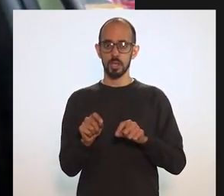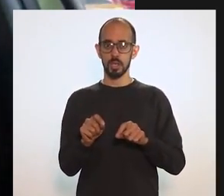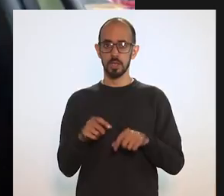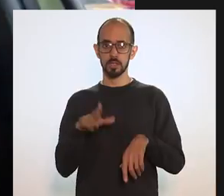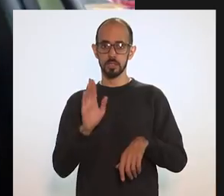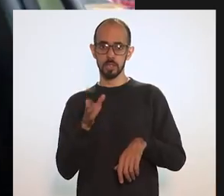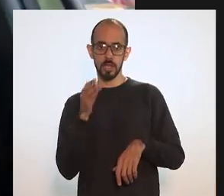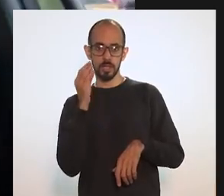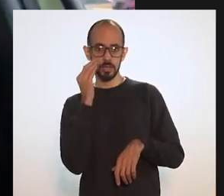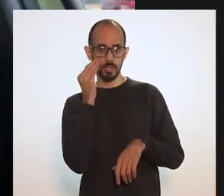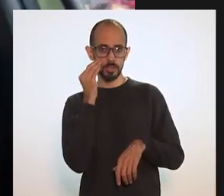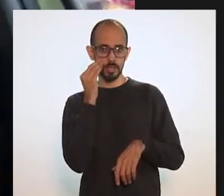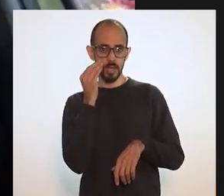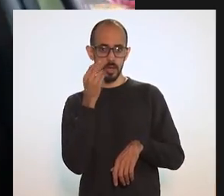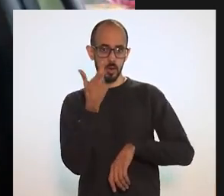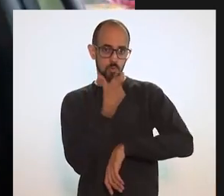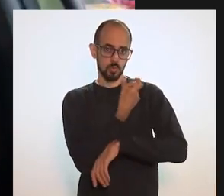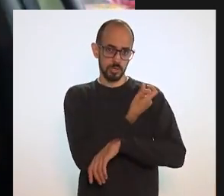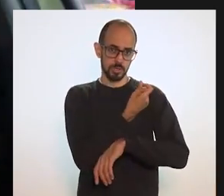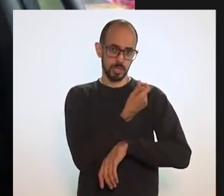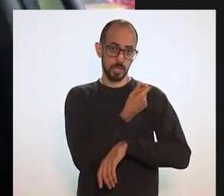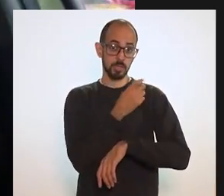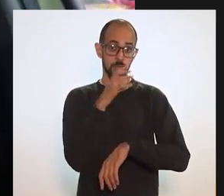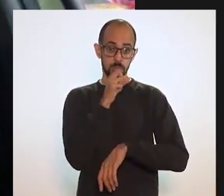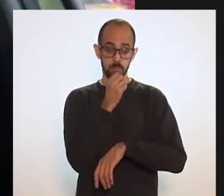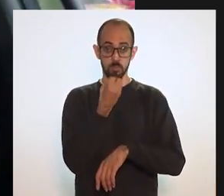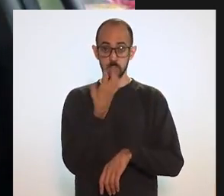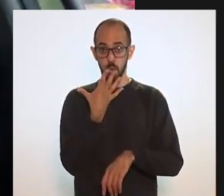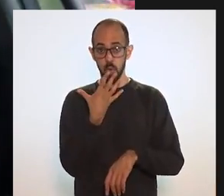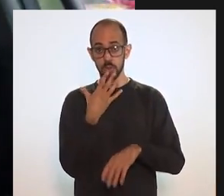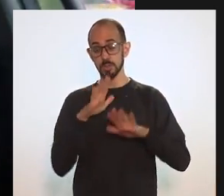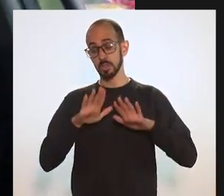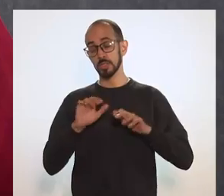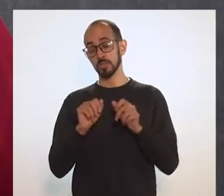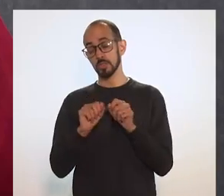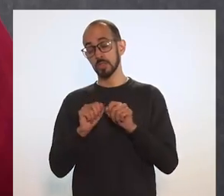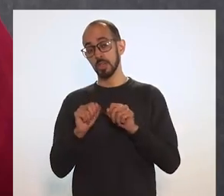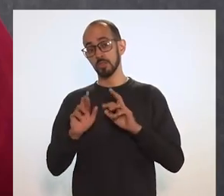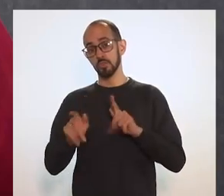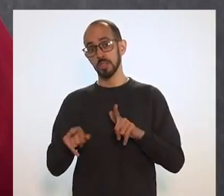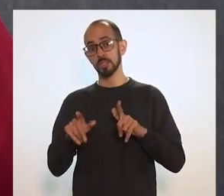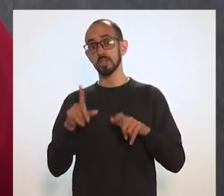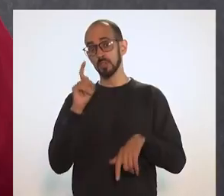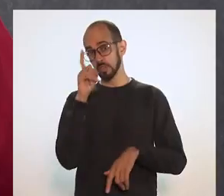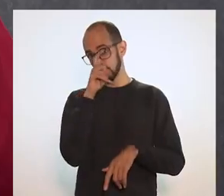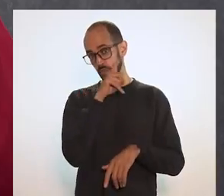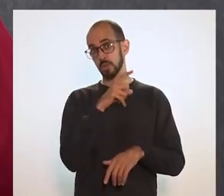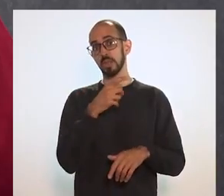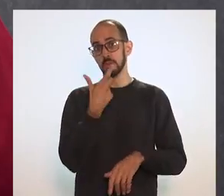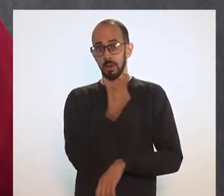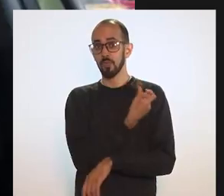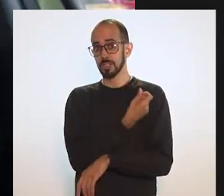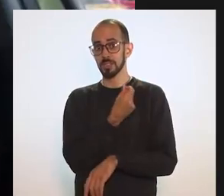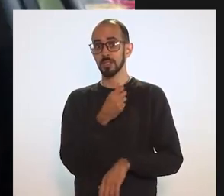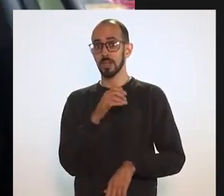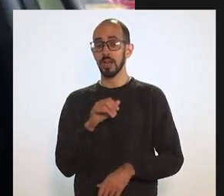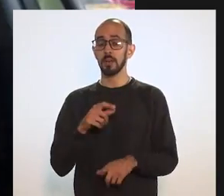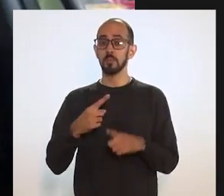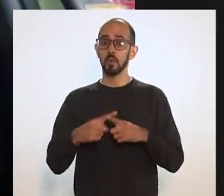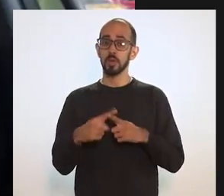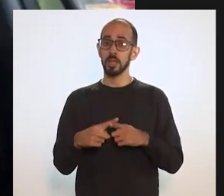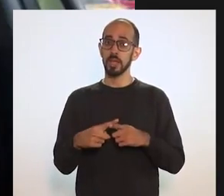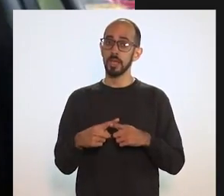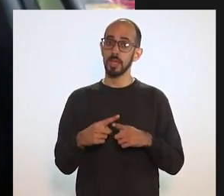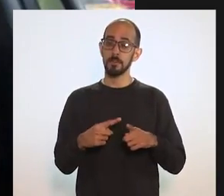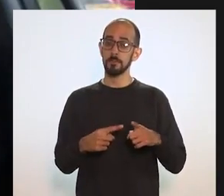apostaram em outras vacinas bastante eficazes, fizeram outras apostas com estratégias diferentes e estão tendo dificuldades também para